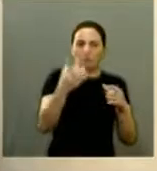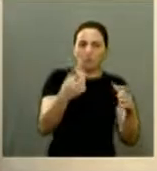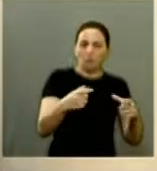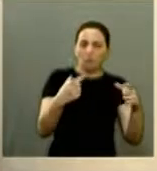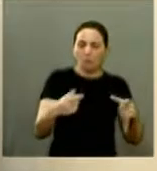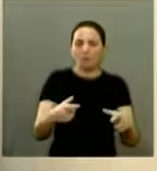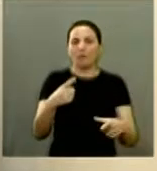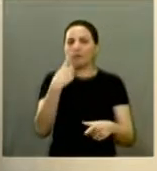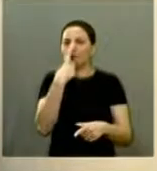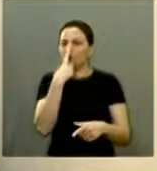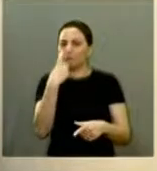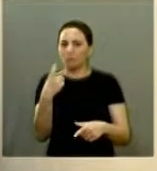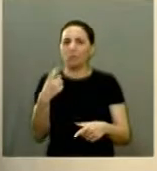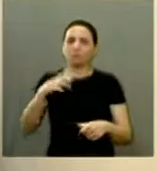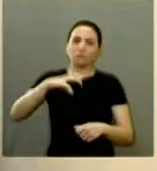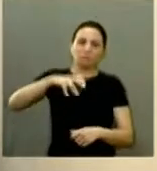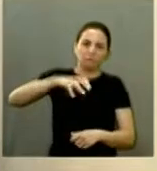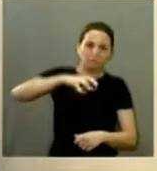e esgoto